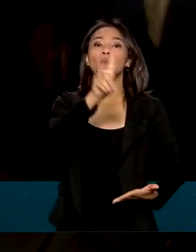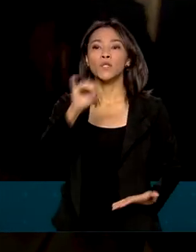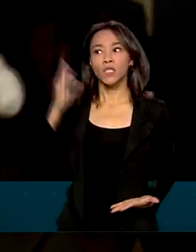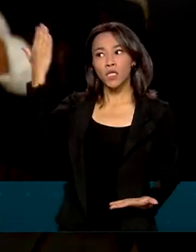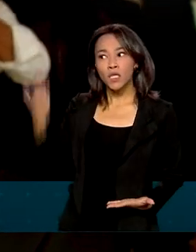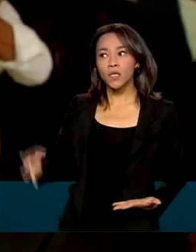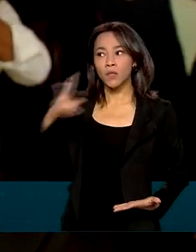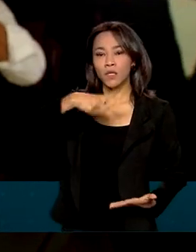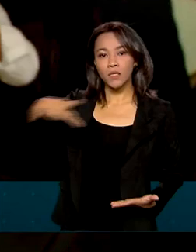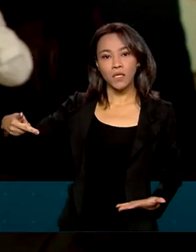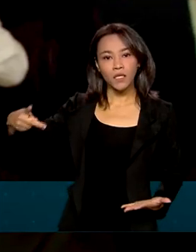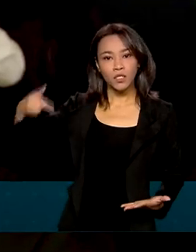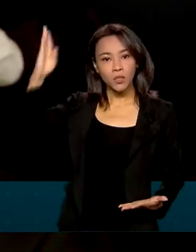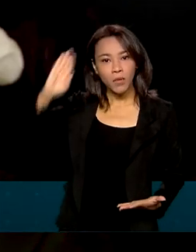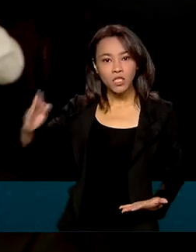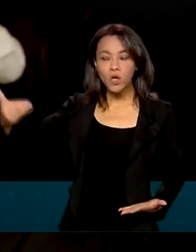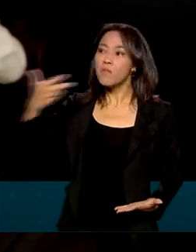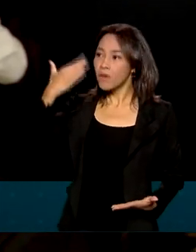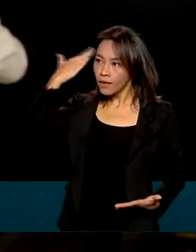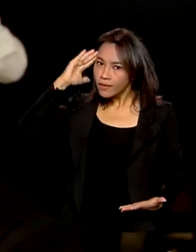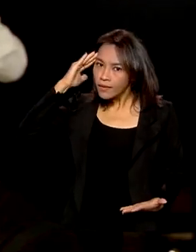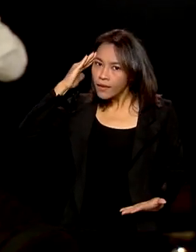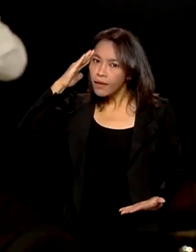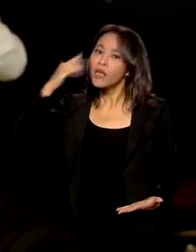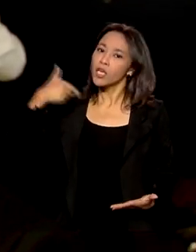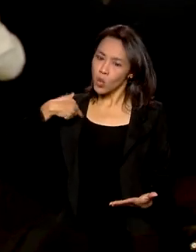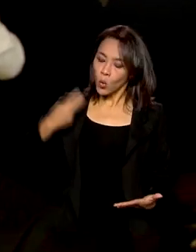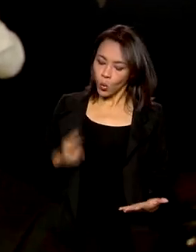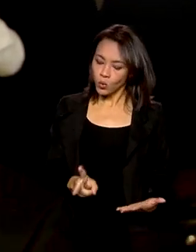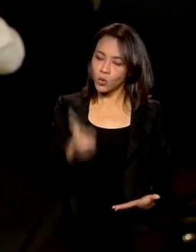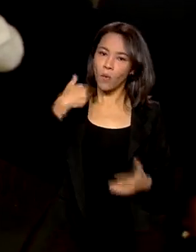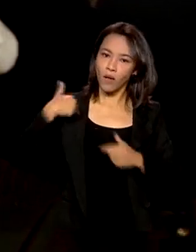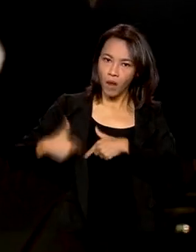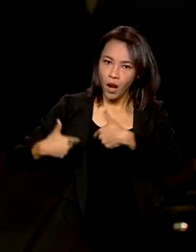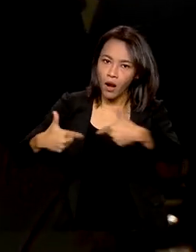República entender que eu sou útil à nação brasileira.